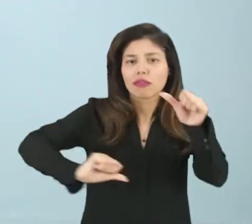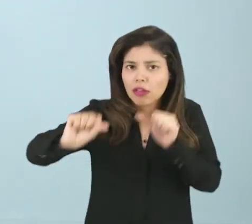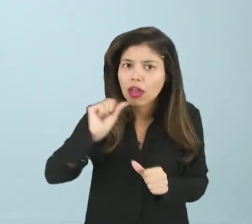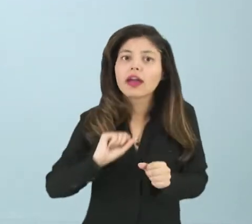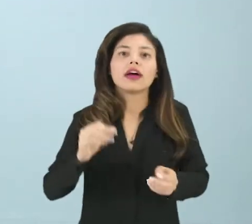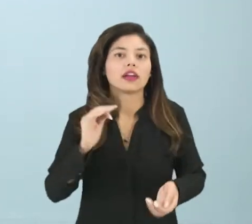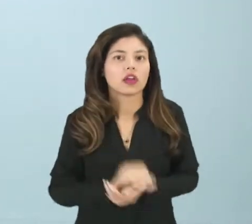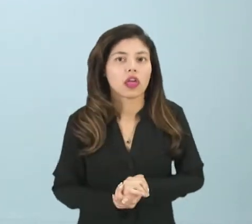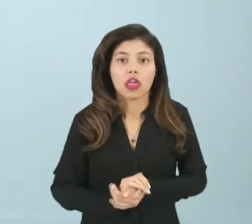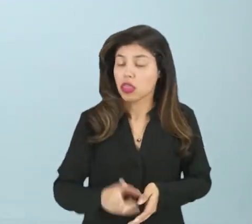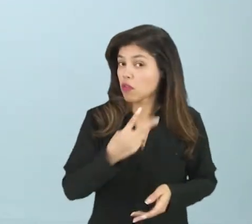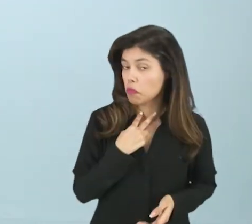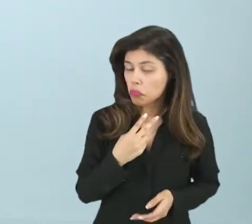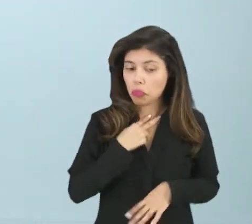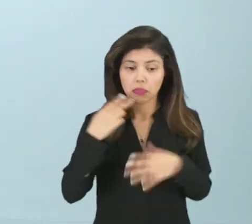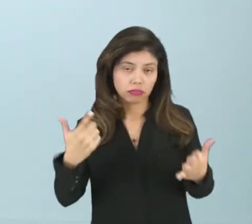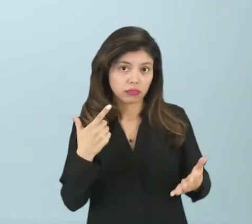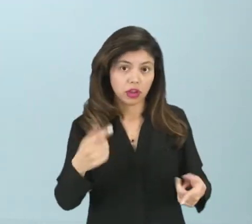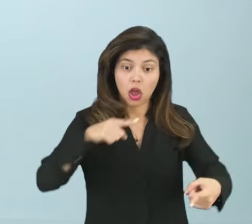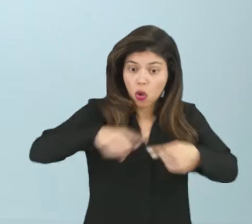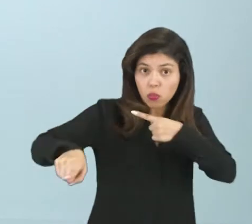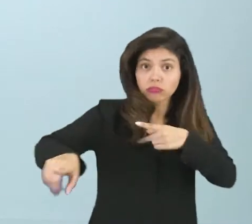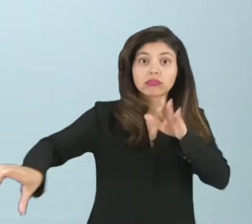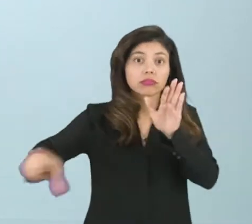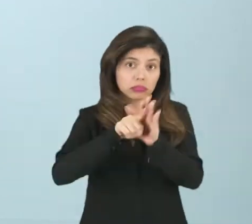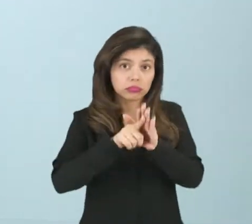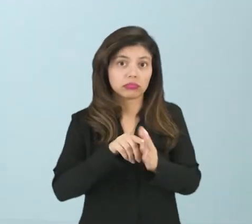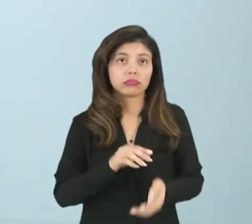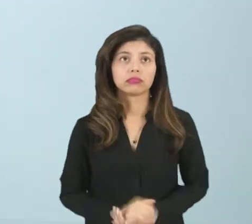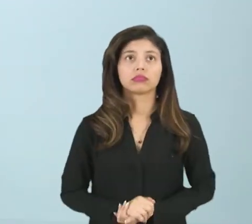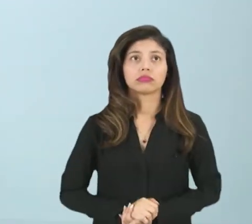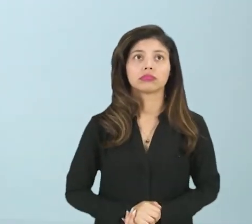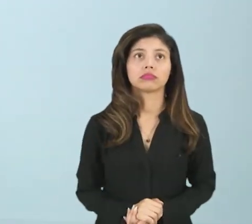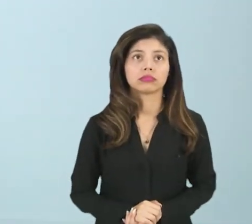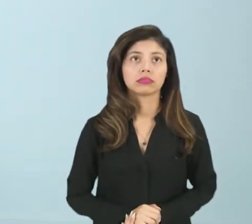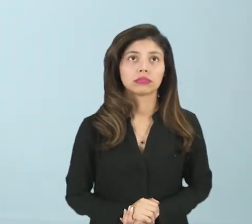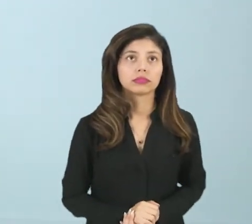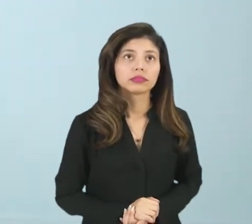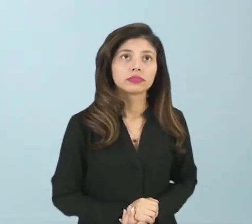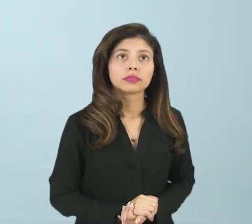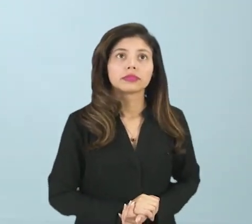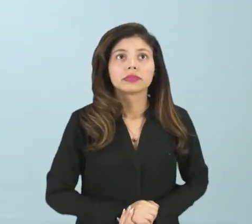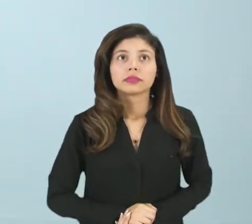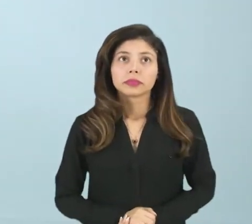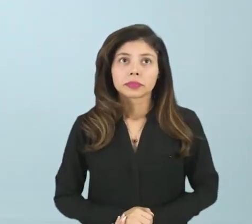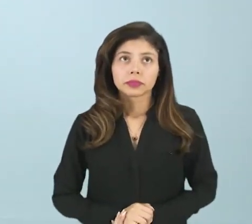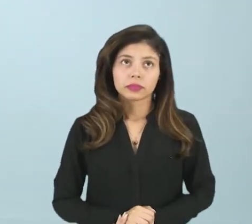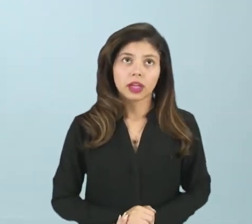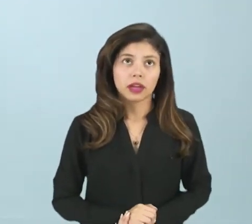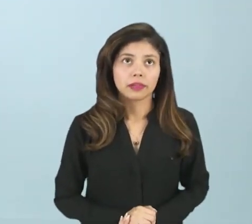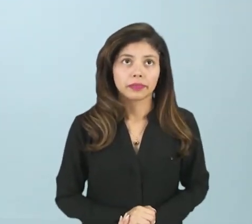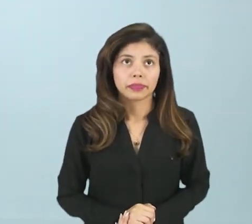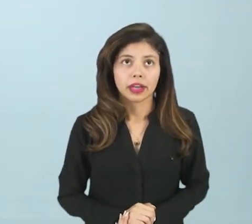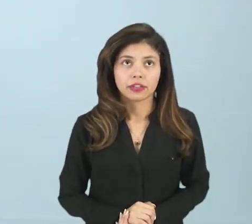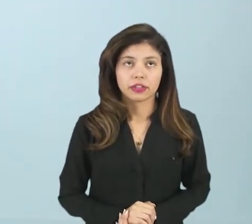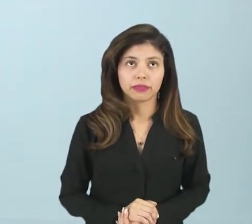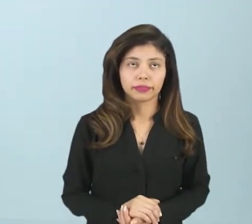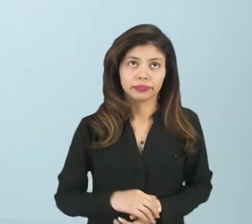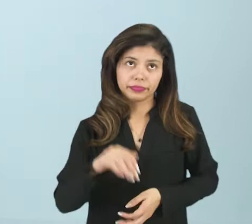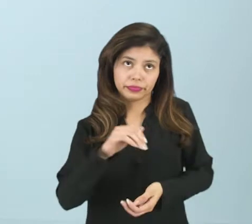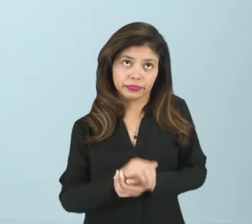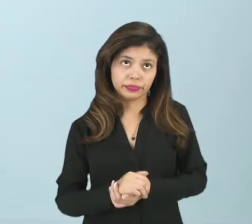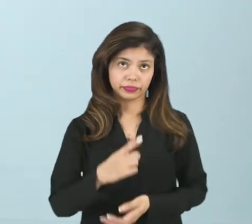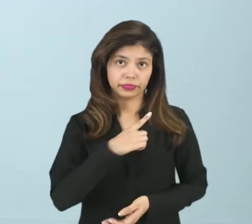é anticonstitucional, então não vai ter fundamento. Tudo bem? Então, graça